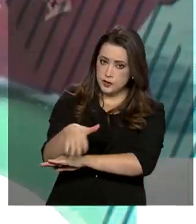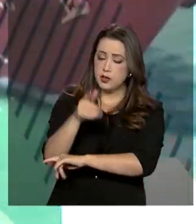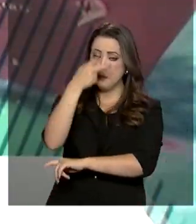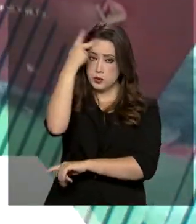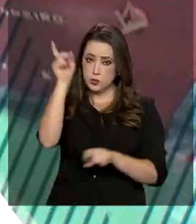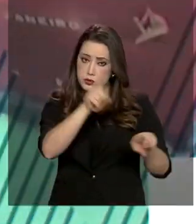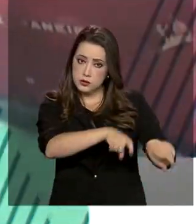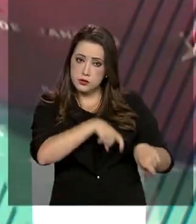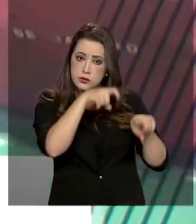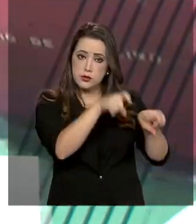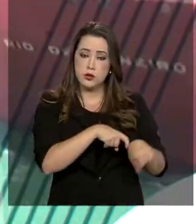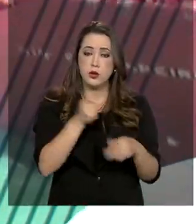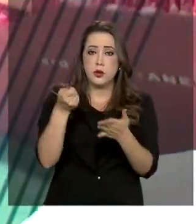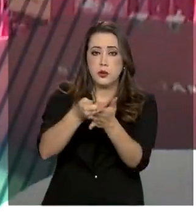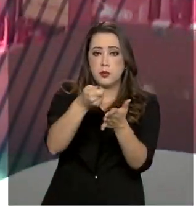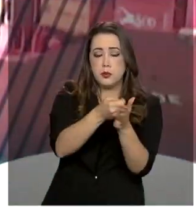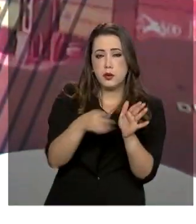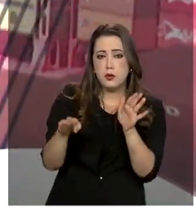familiares.